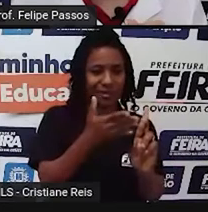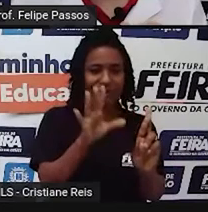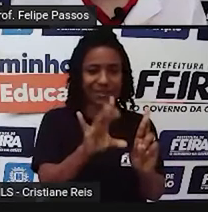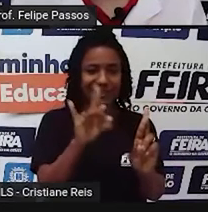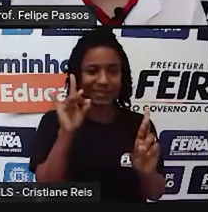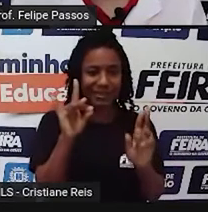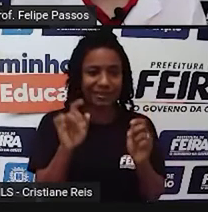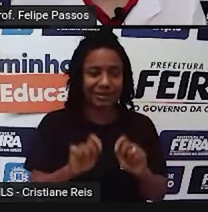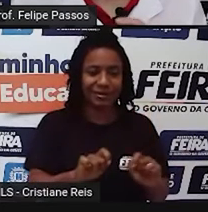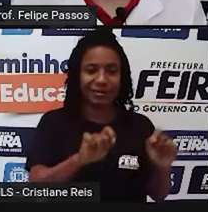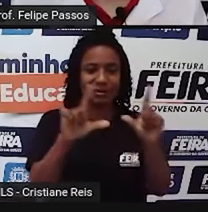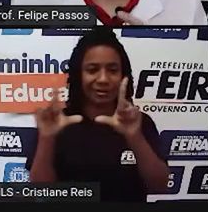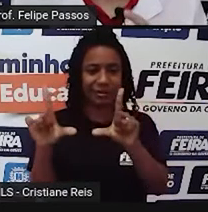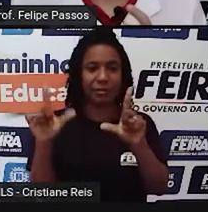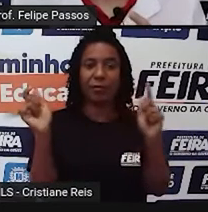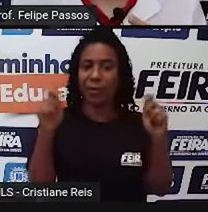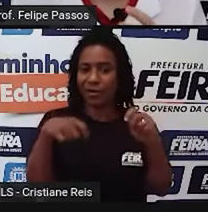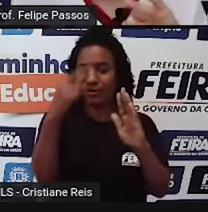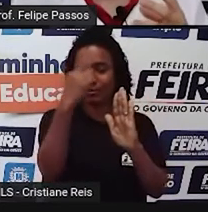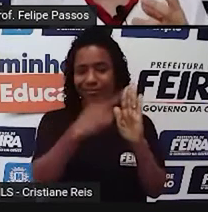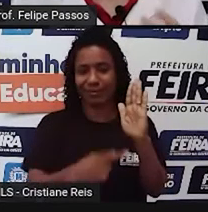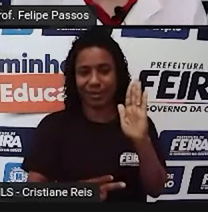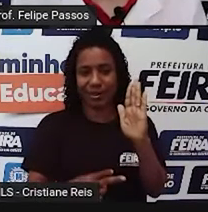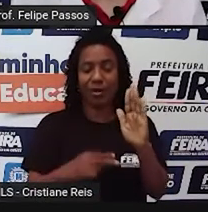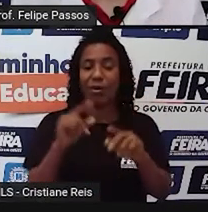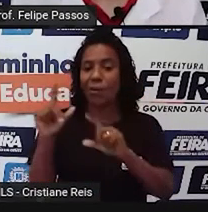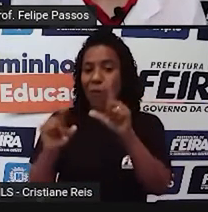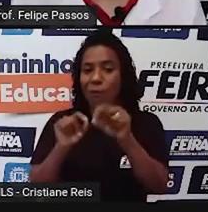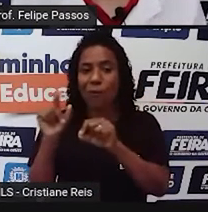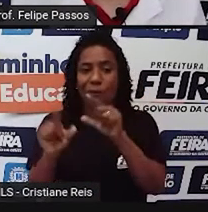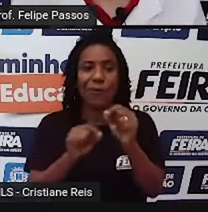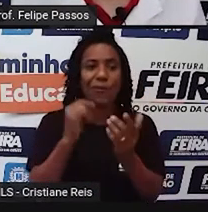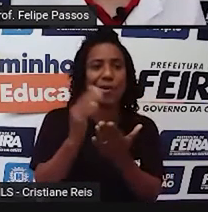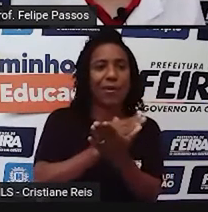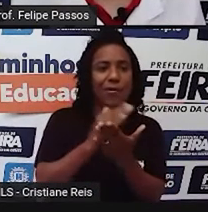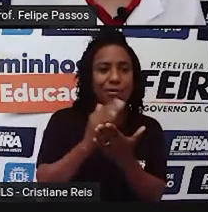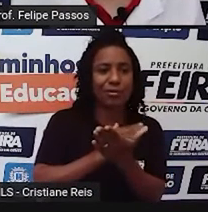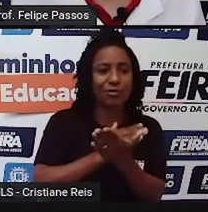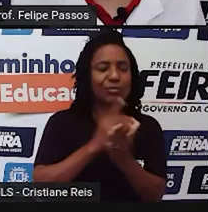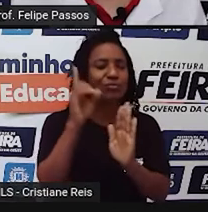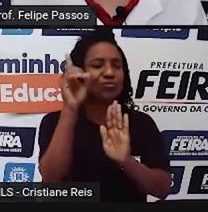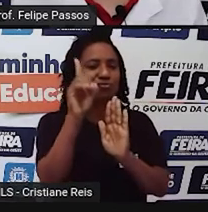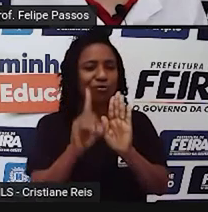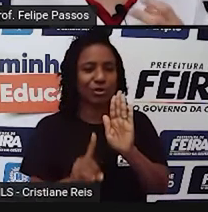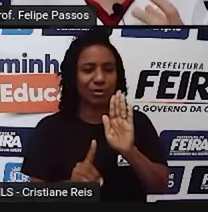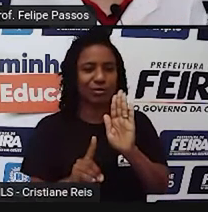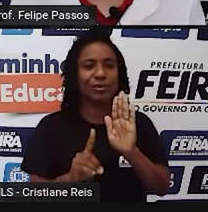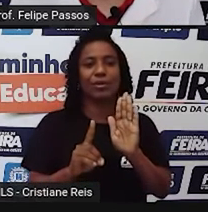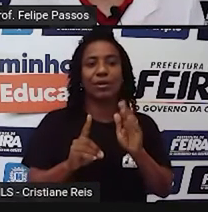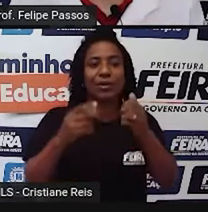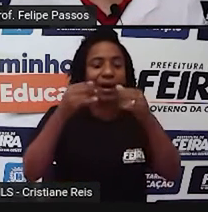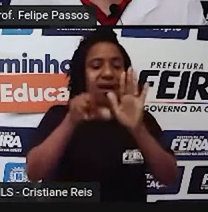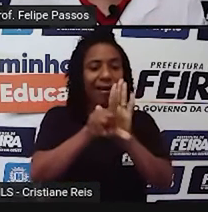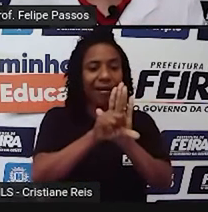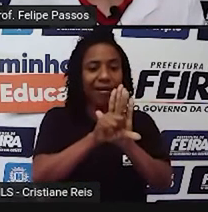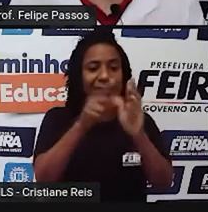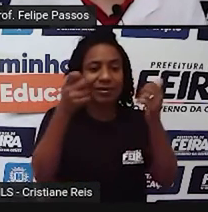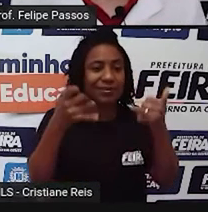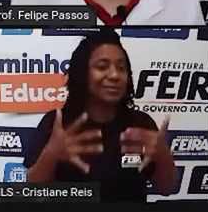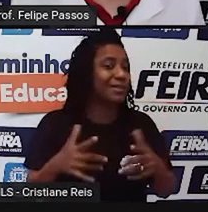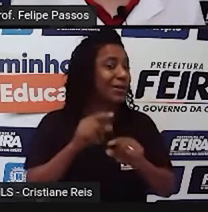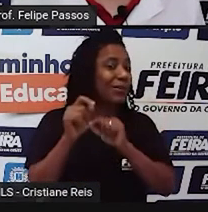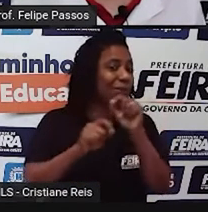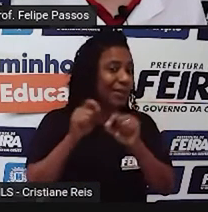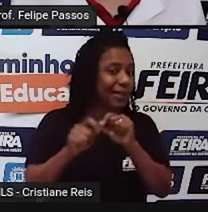eu separei alguns tópicos aqui para a gente conhecer melhor o que é que diz a Declaração Universal dos Direitos Humanos, o que são esses tais dos